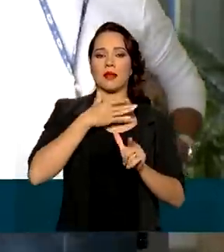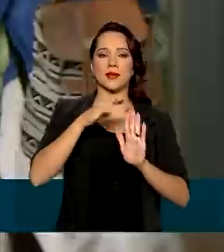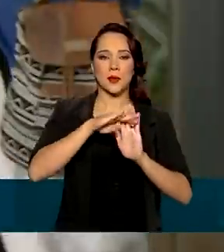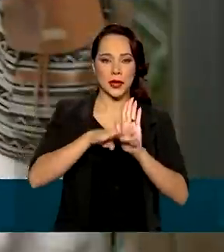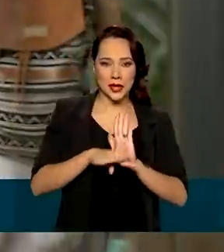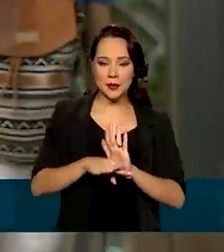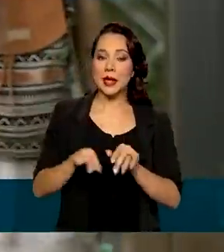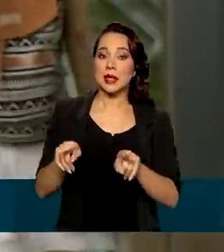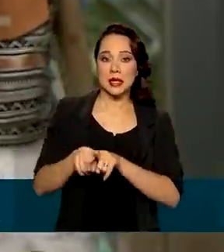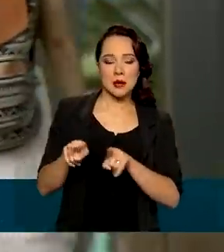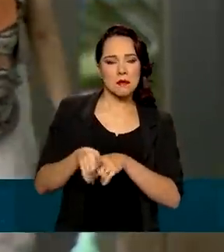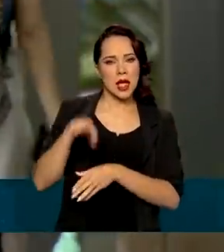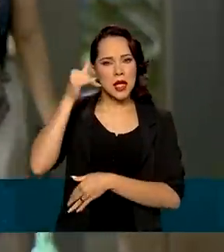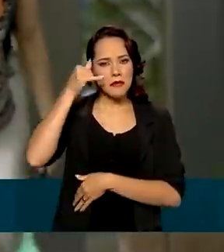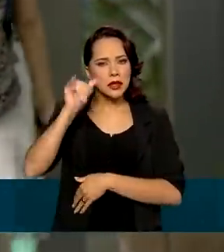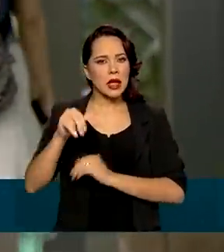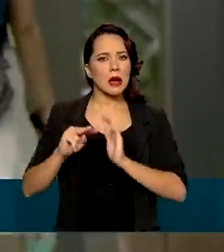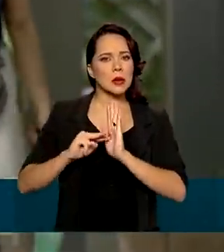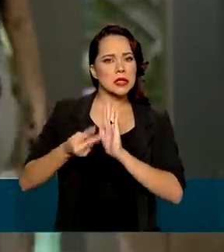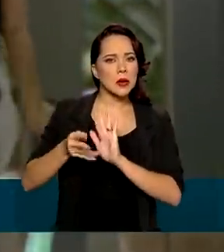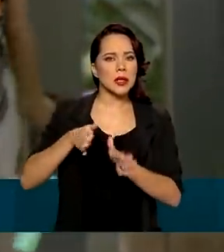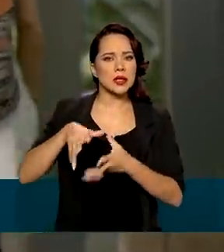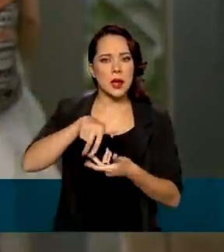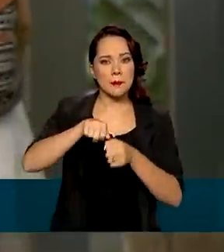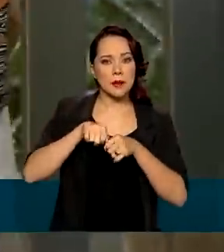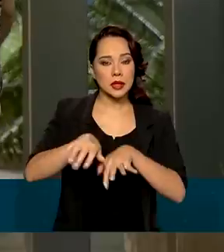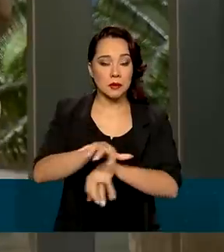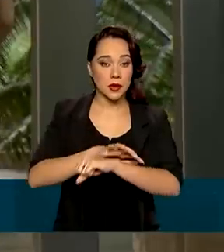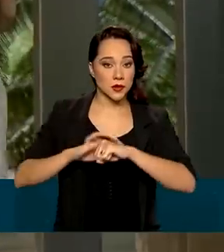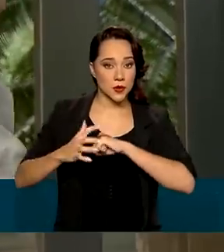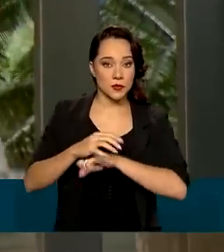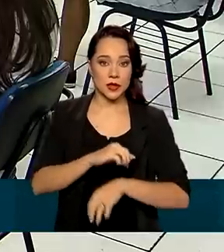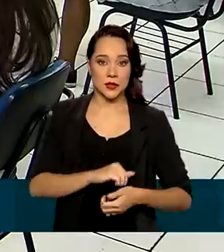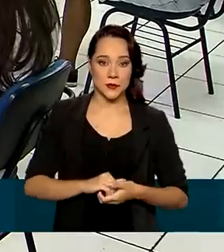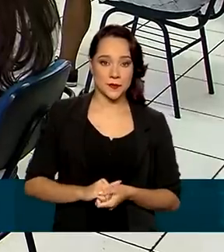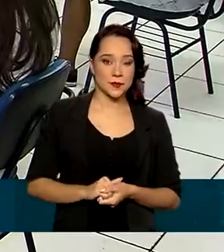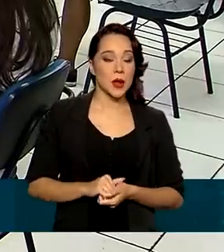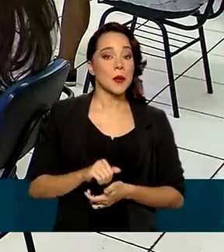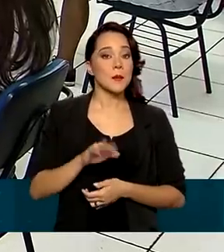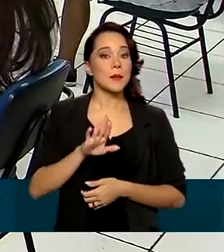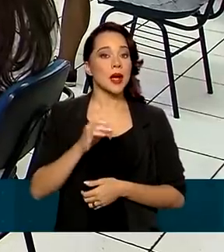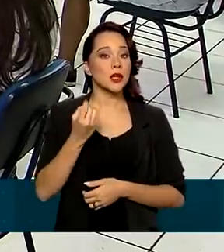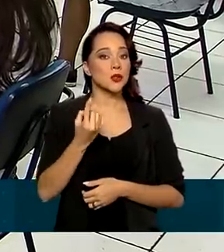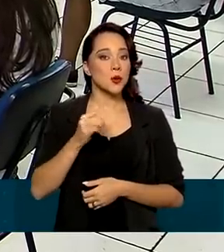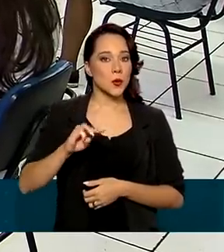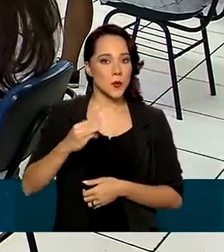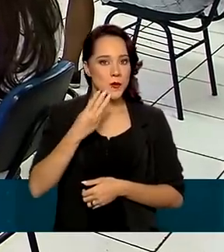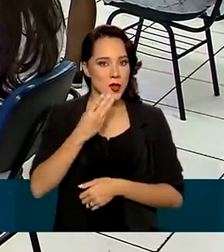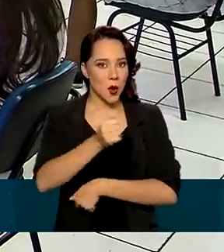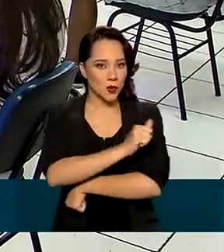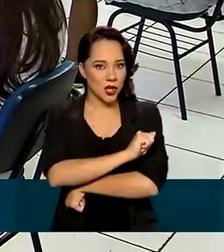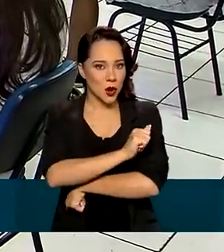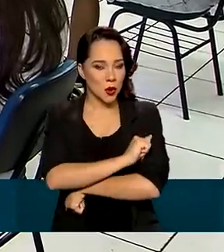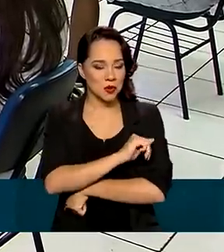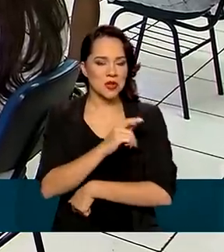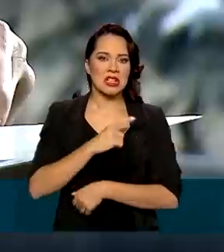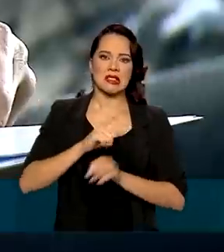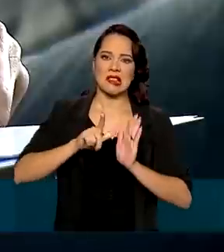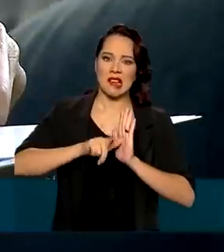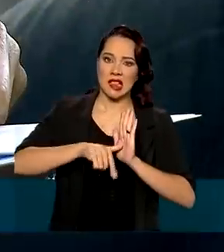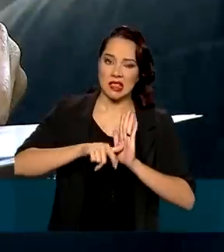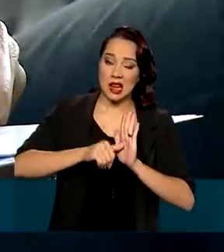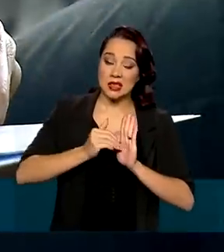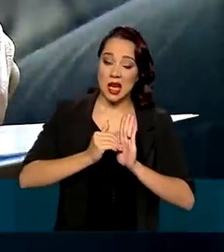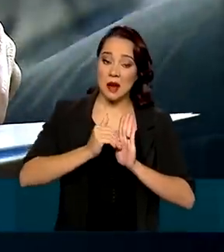programa e combater os efeitos da pandemia de covid-19. Mais de um milhão de estudantes têm atrasos